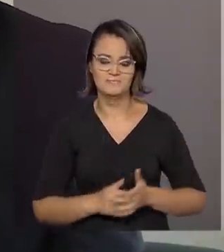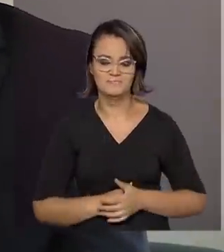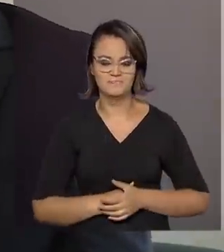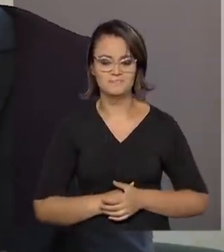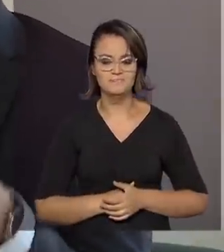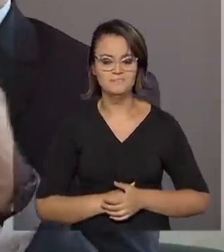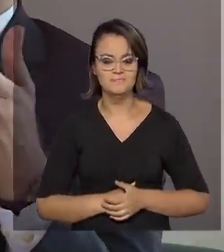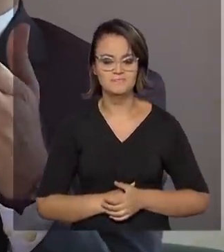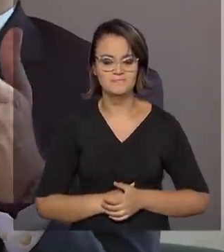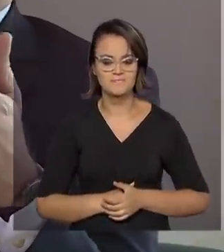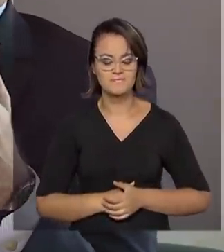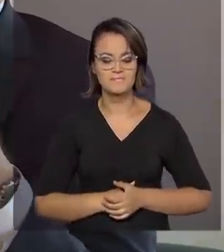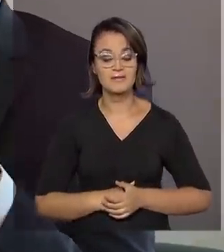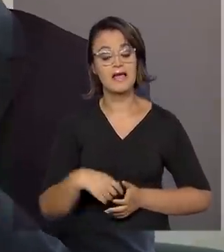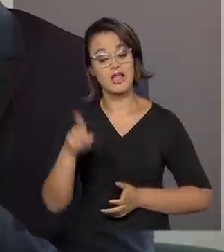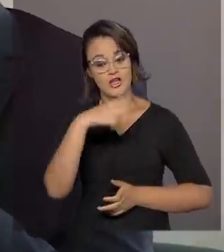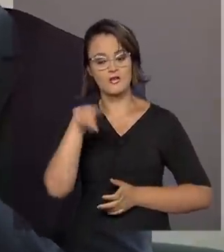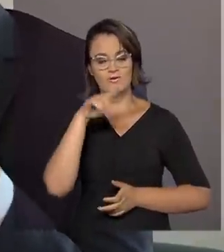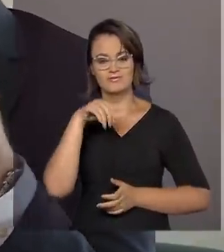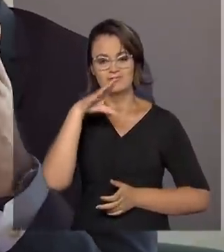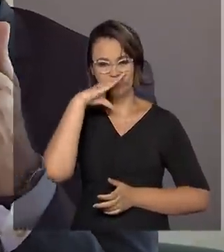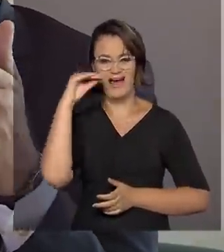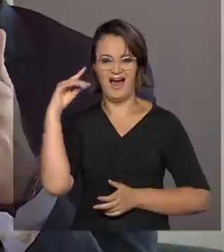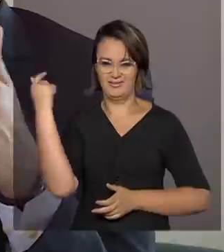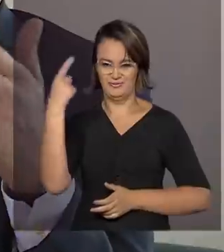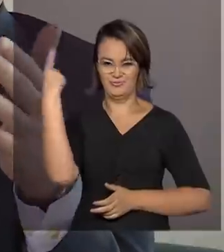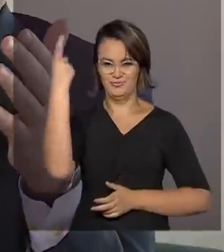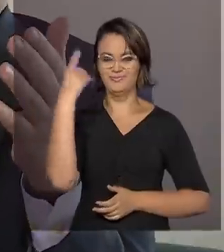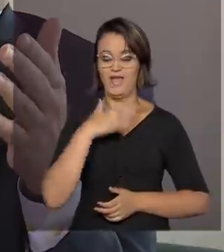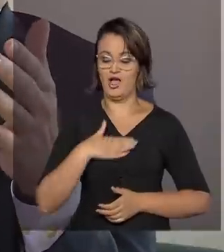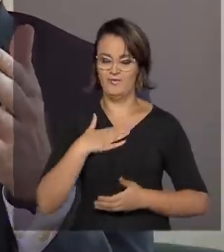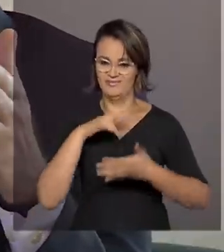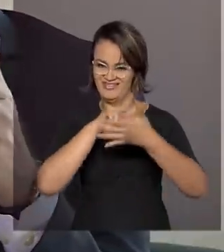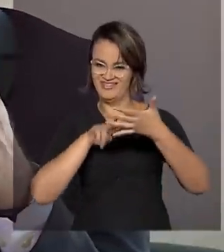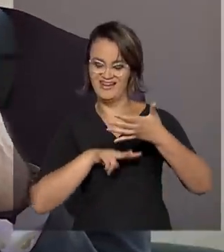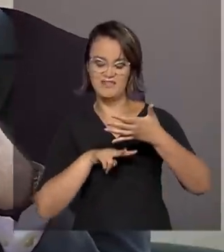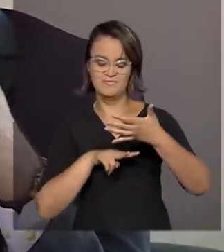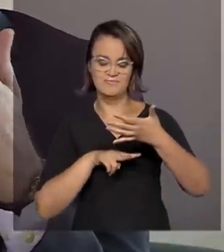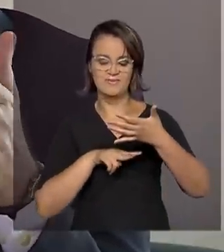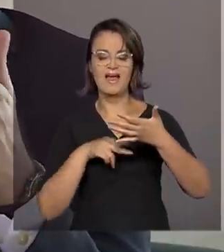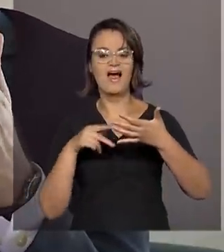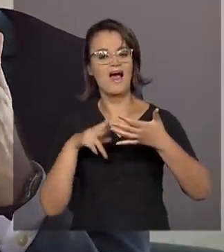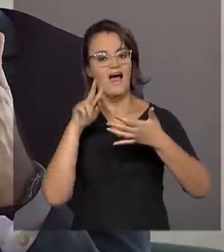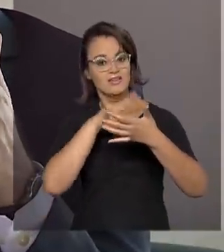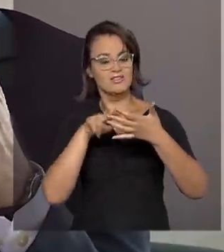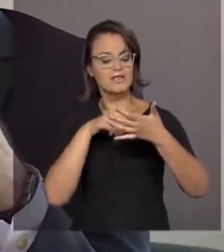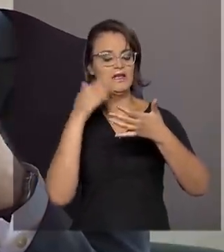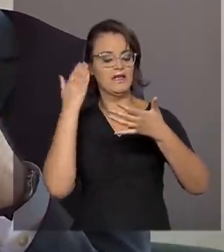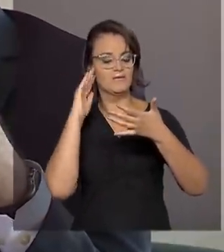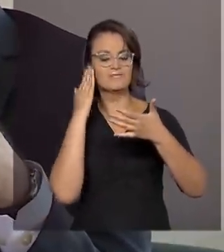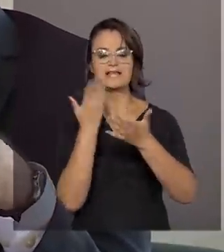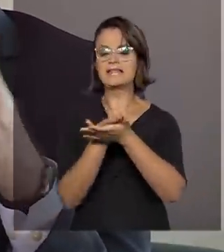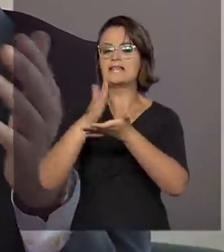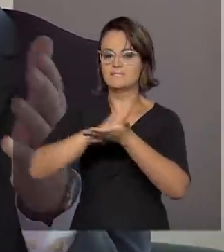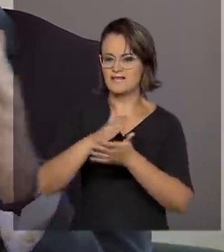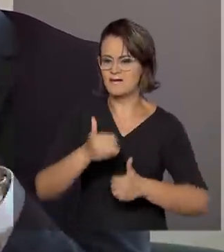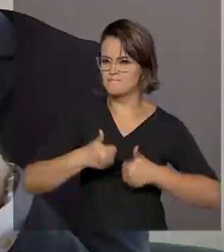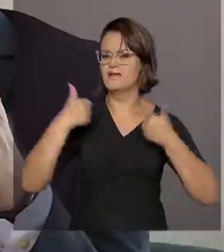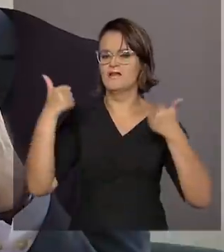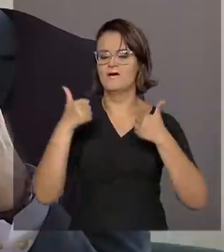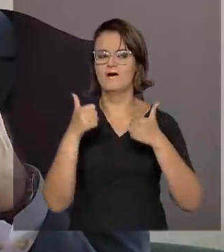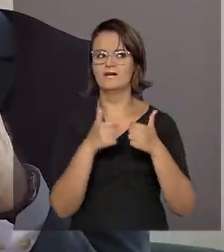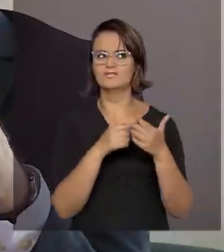Secretário, bom, nós que somos adultos e gostamos de ler, cada vez que lemos mais, conseguimos interpretar melhor os textos, fazemos